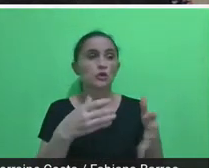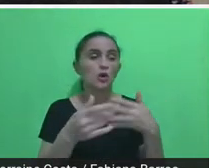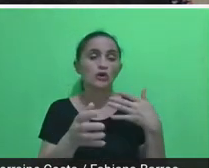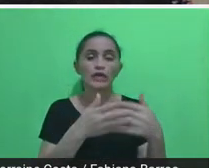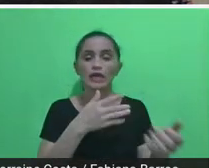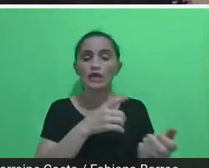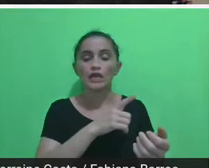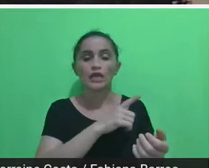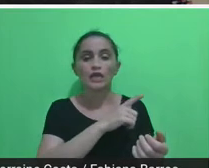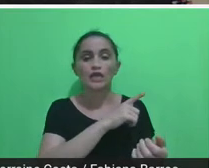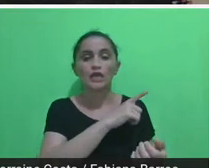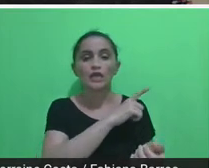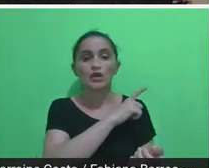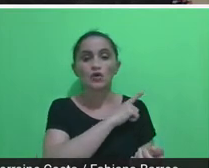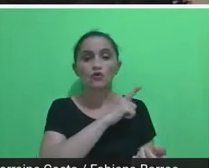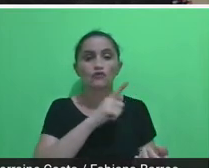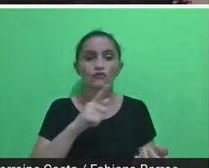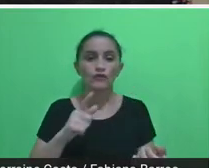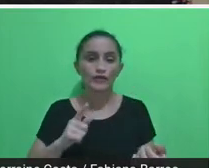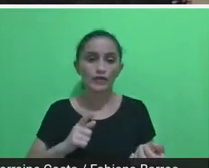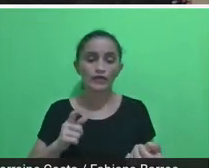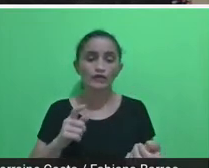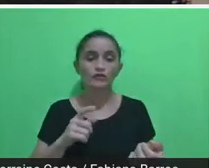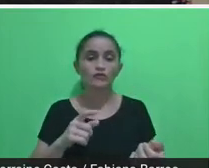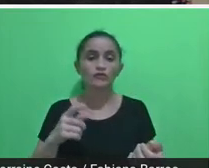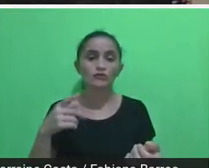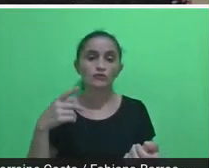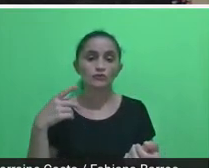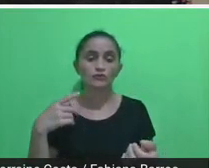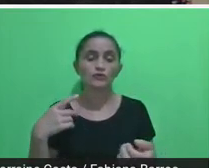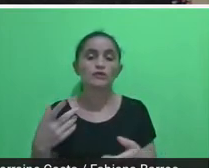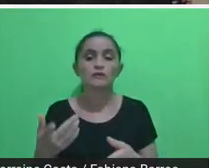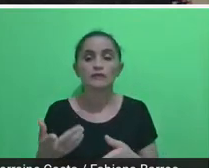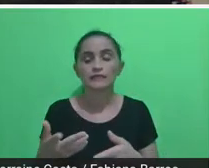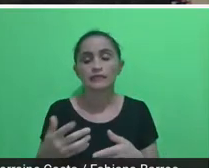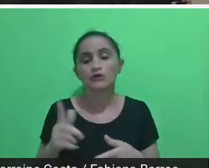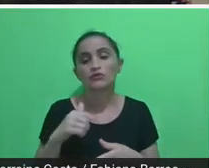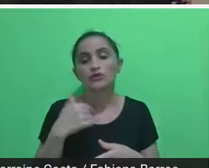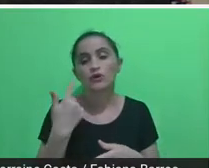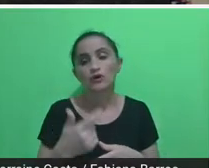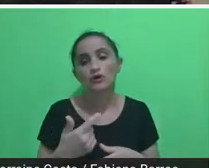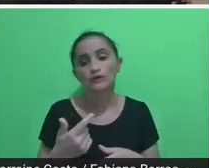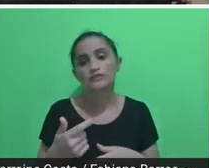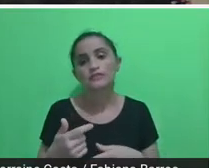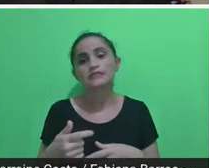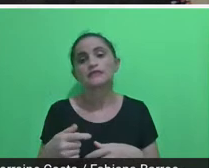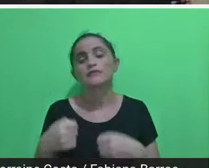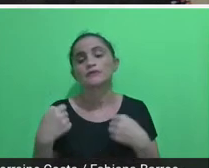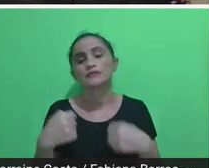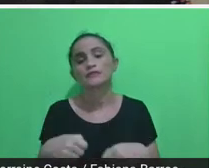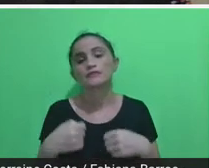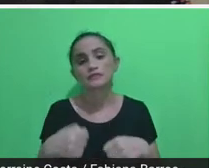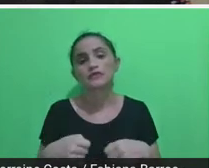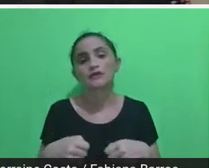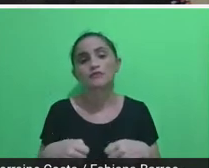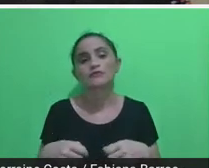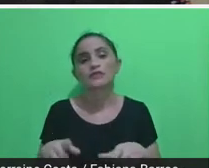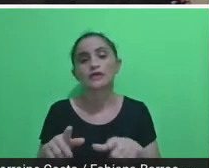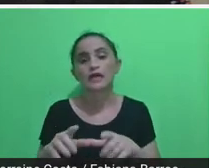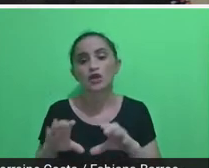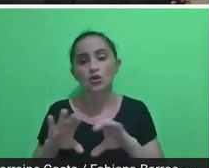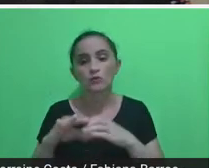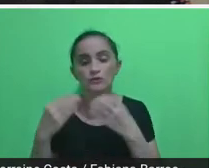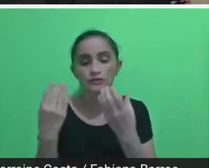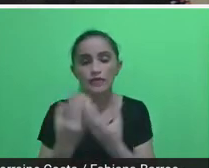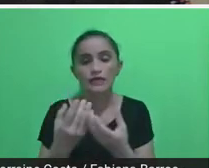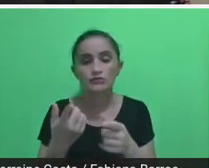continue. A Vila do Amanhecer, como uma comunidade pequena e parceira, foi muito importante, a parceria com